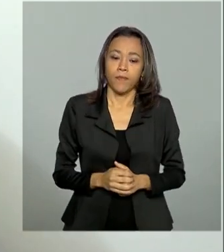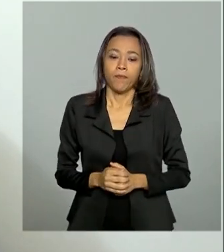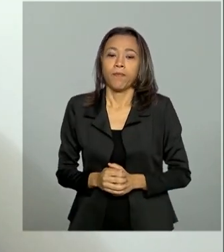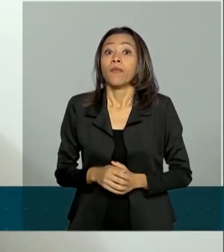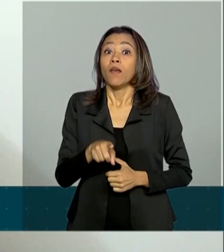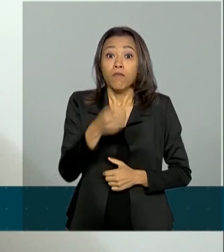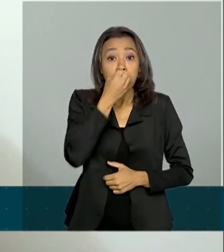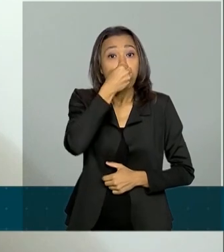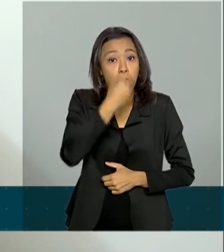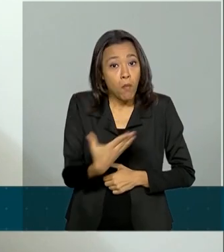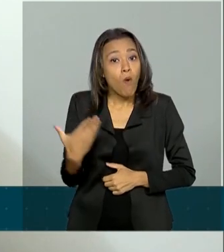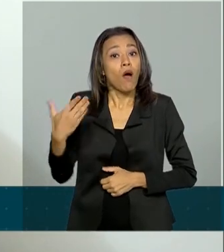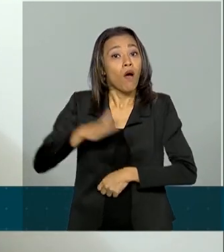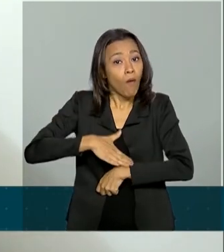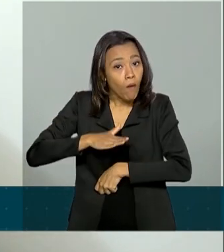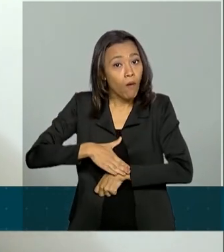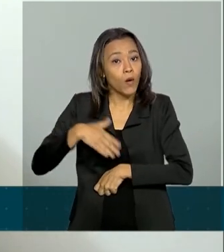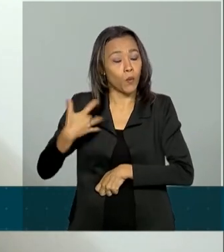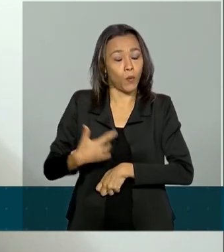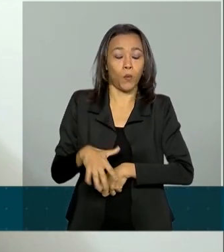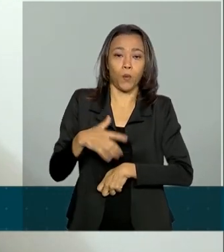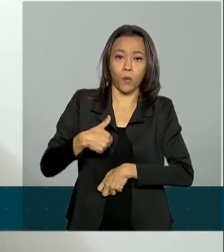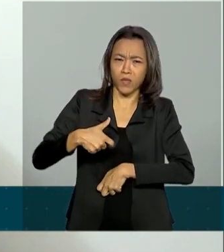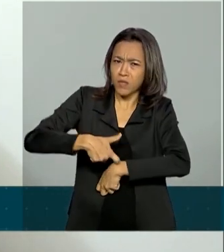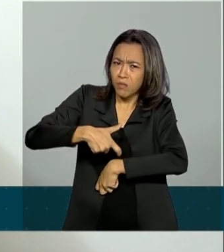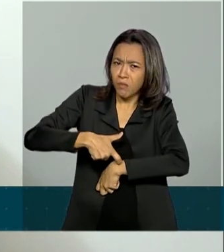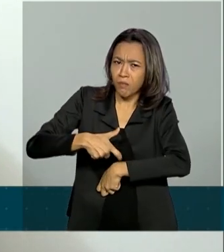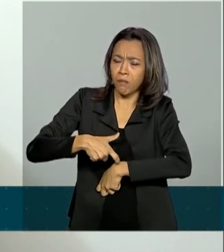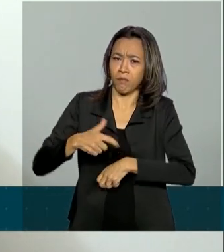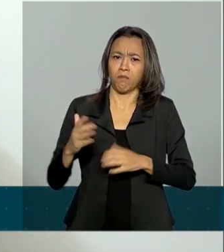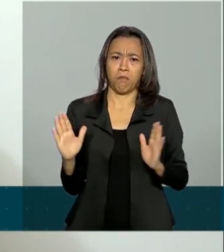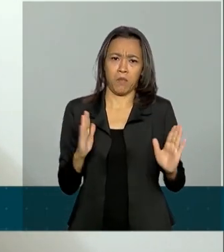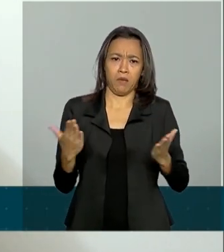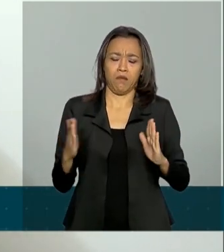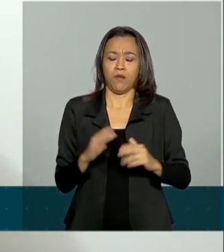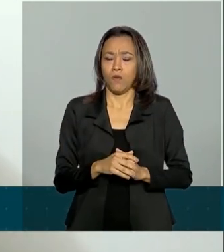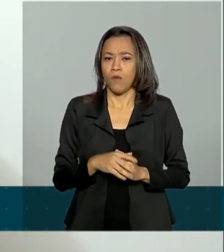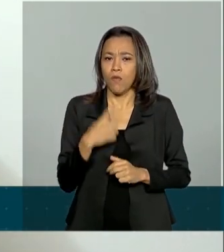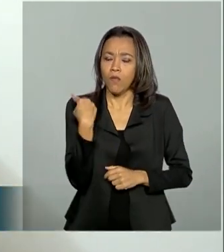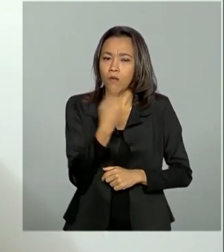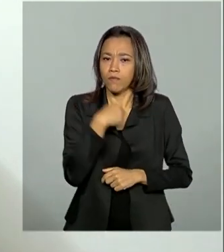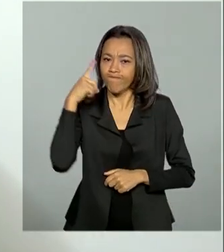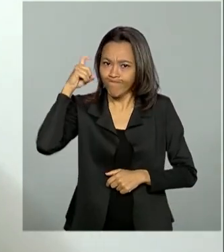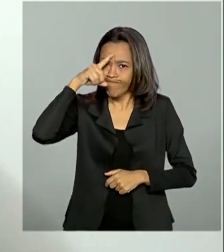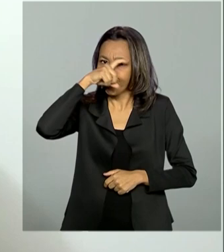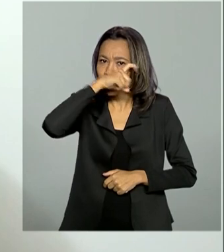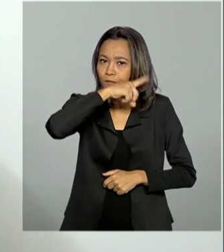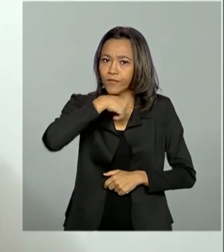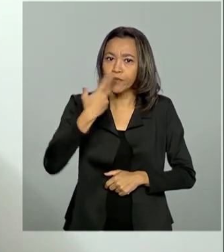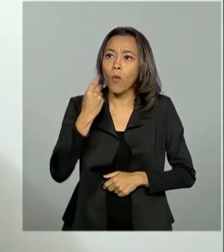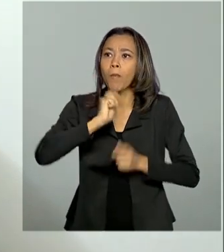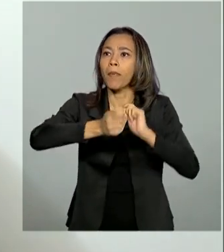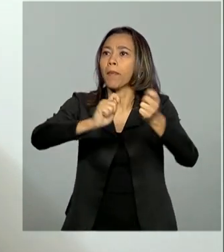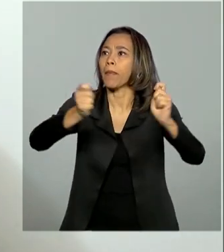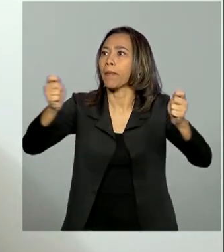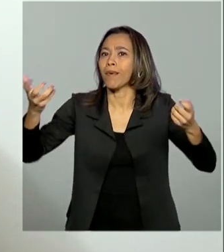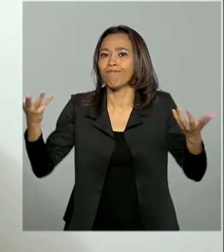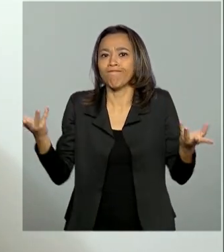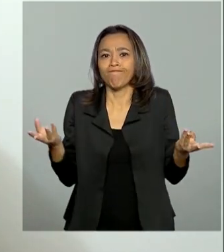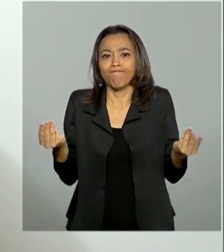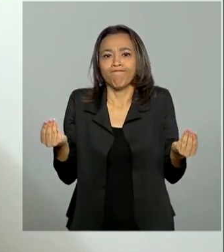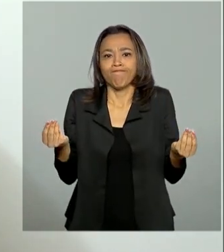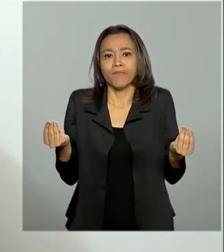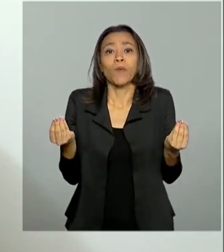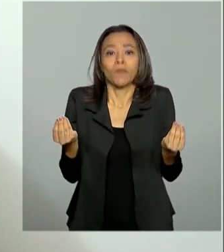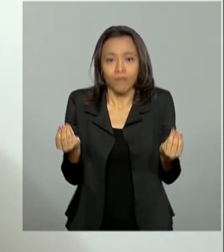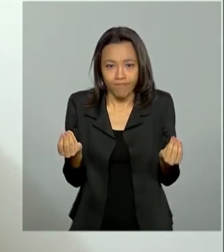boa hora, né? Porque nesse momento nós estamos com dificuldade para pagar nossas contas, né?